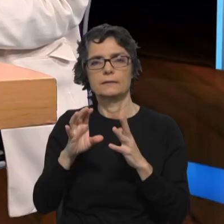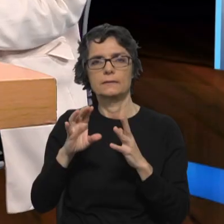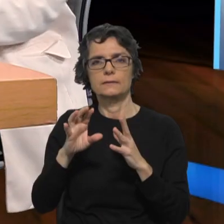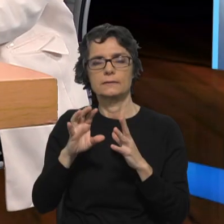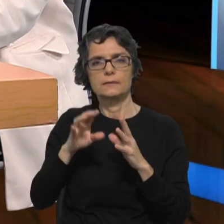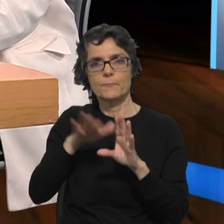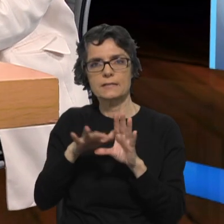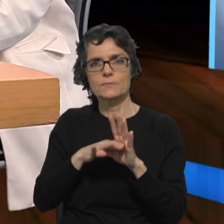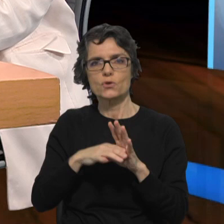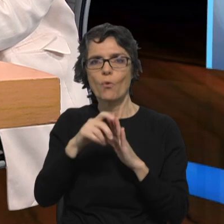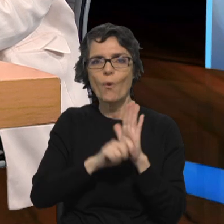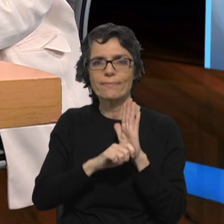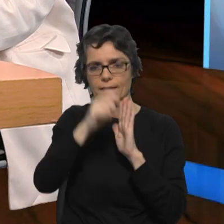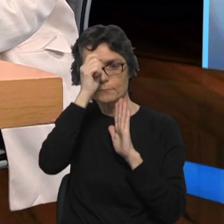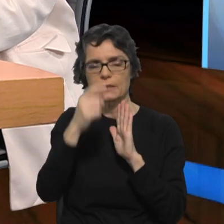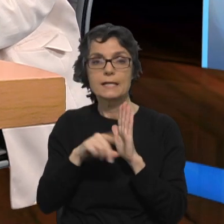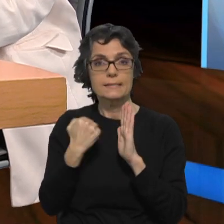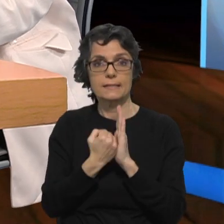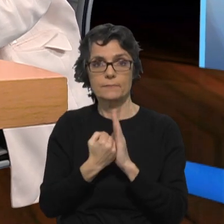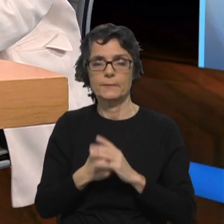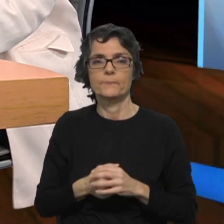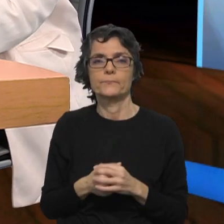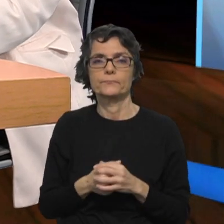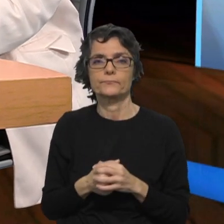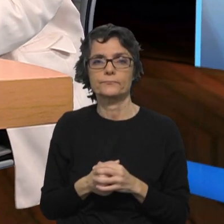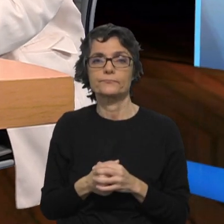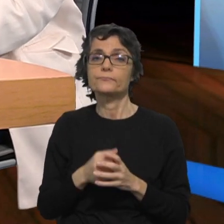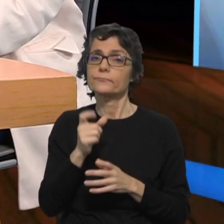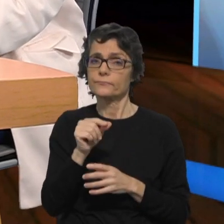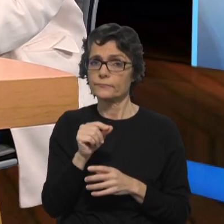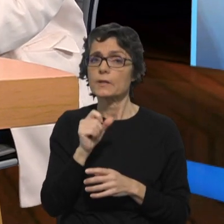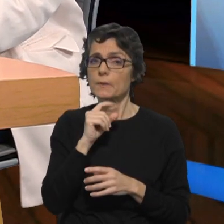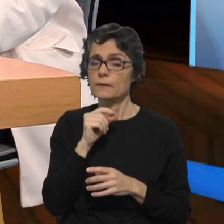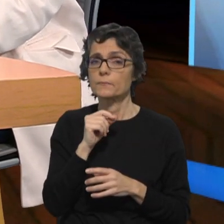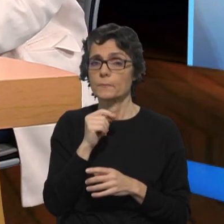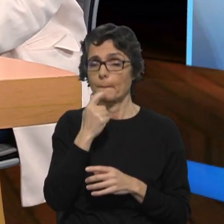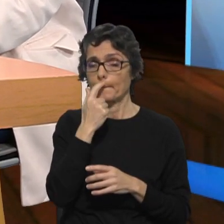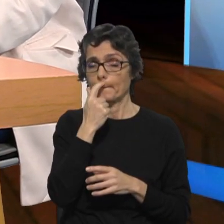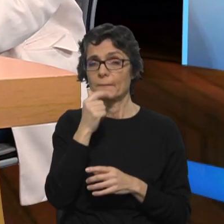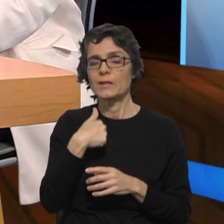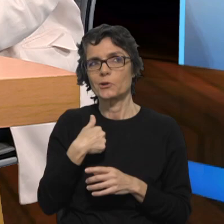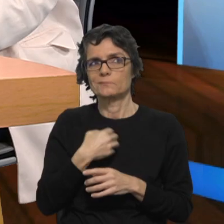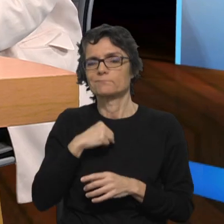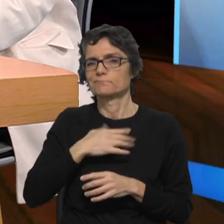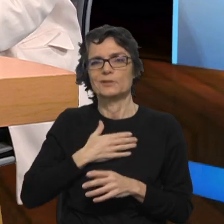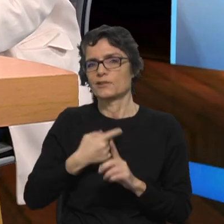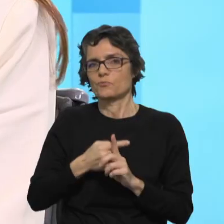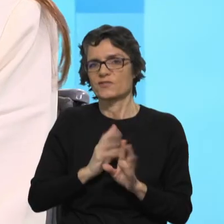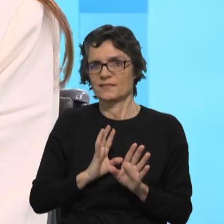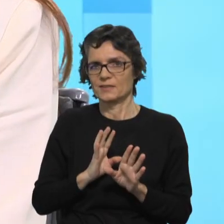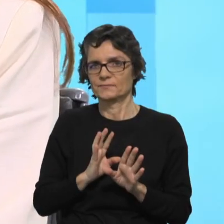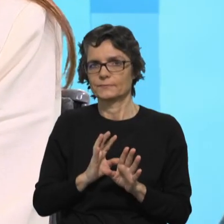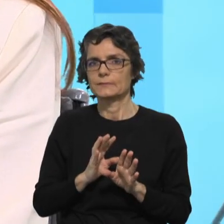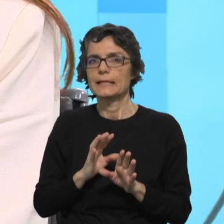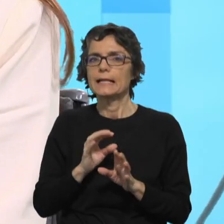no espaço público. Eu diria também que é uma oportunidade. Eu tendo a ser sempre mais otimista e por isso eu acho